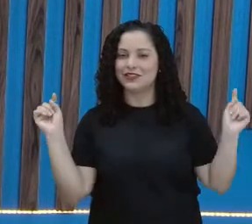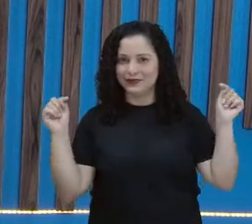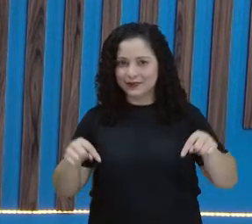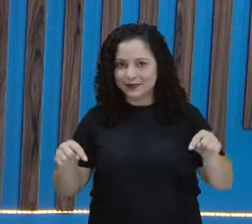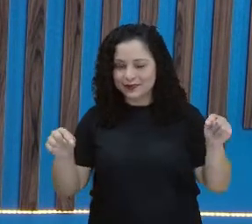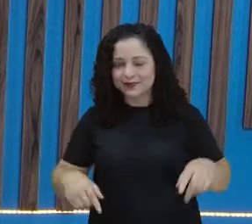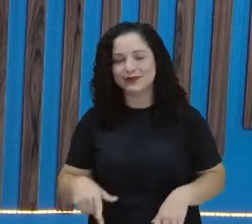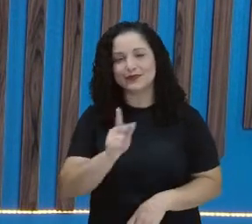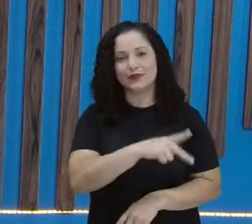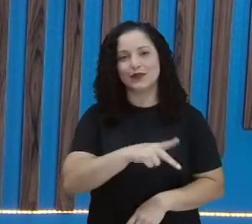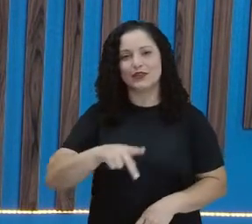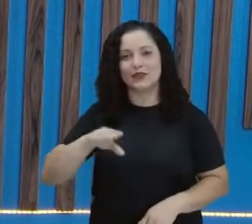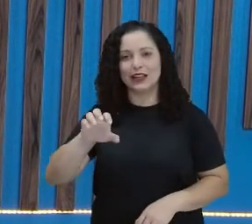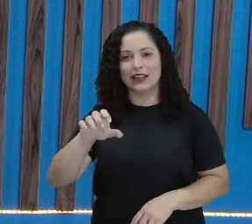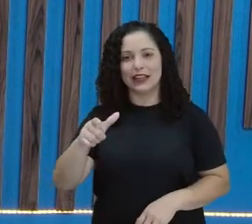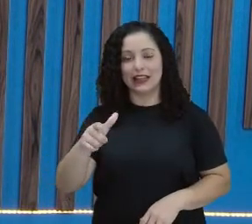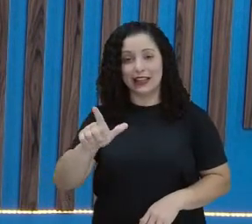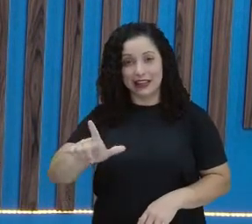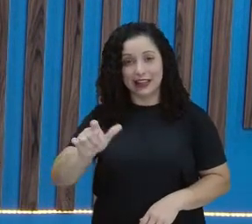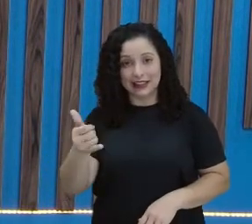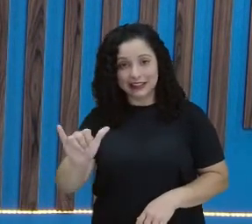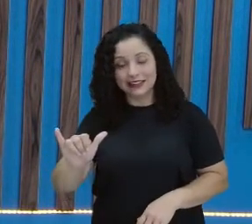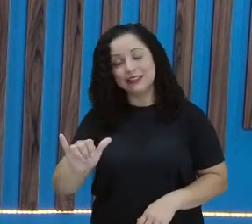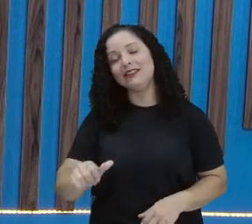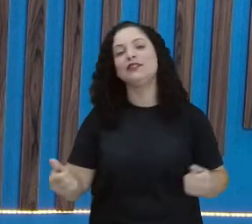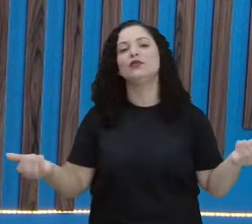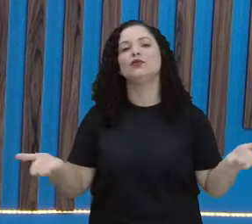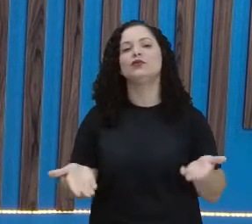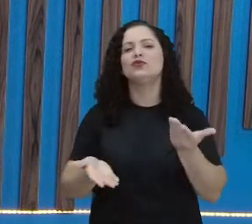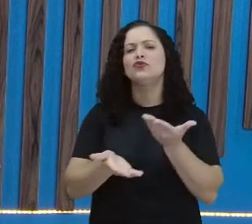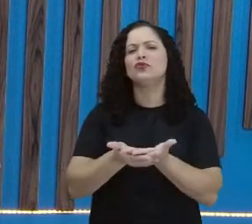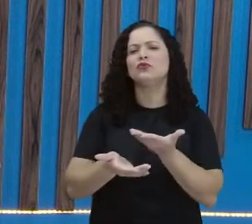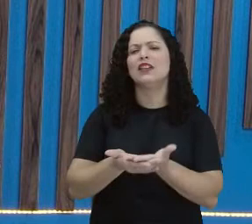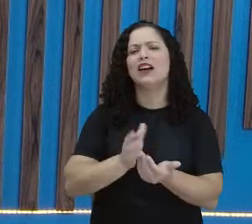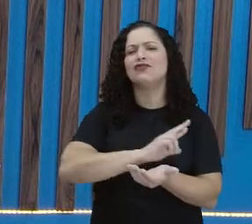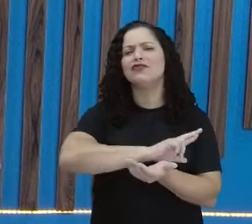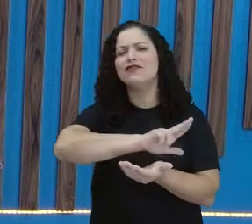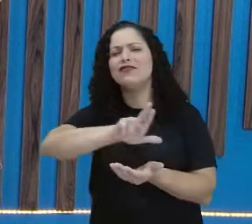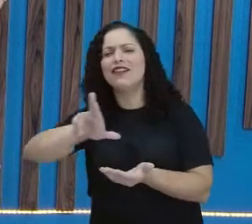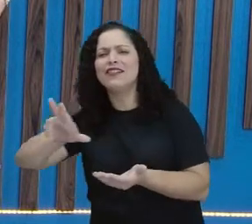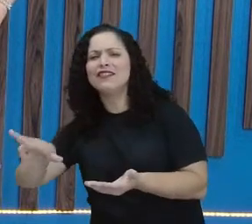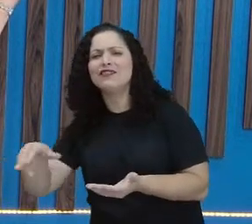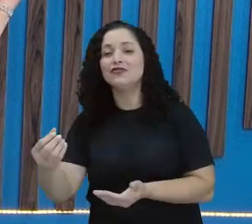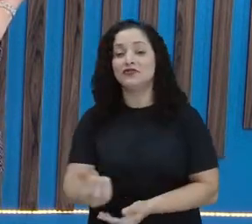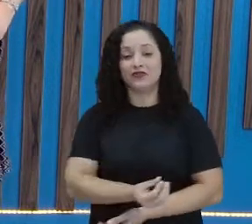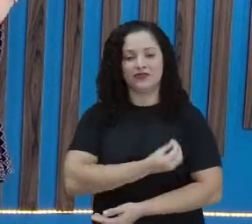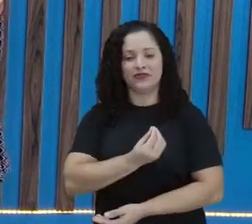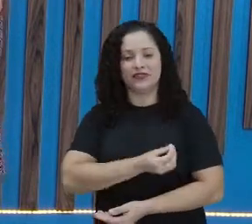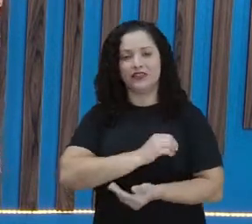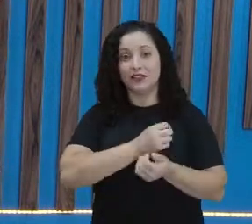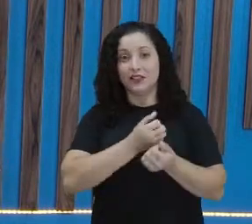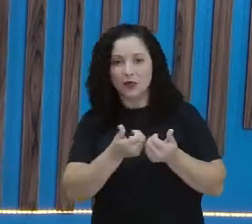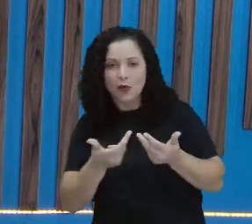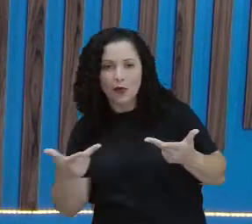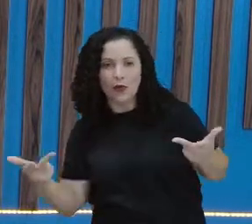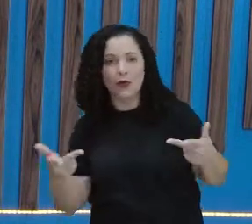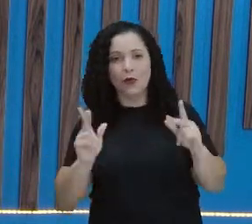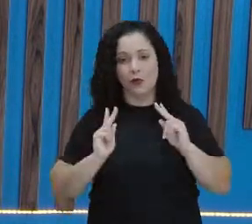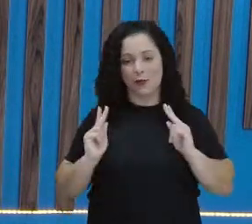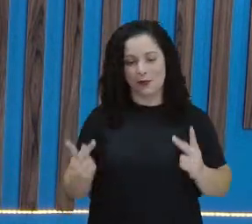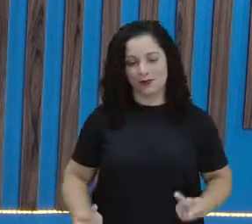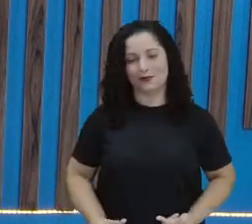Eu sou a professora Elie Graciele e vamos estudar as diferentes fases da vida humana. Vai se